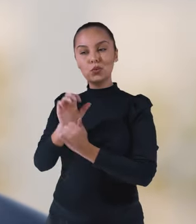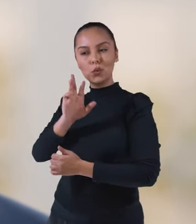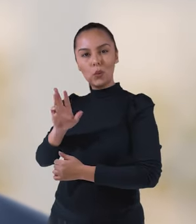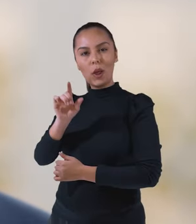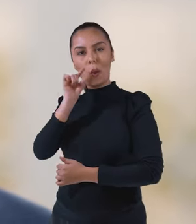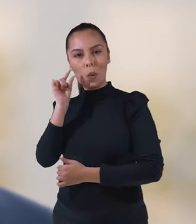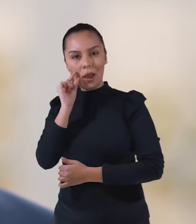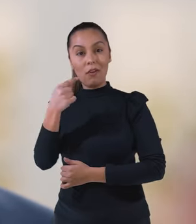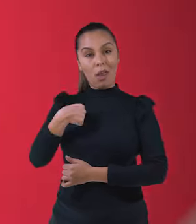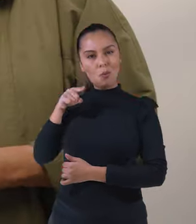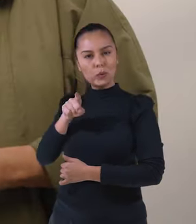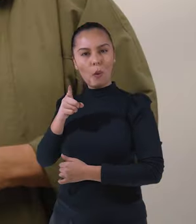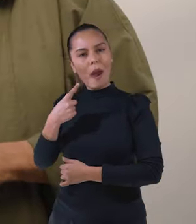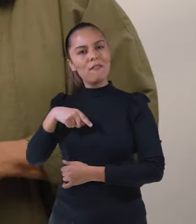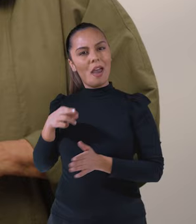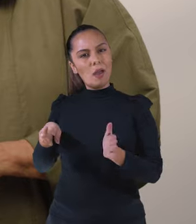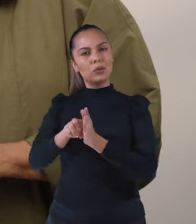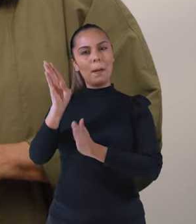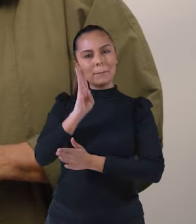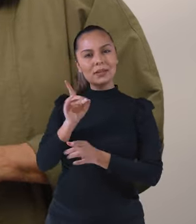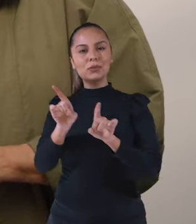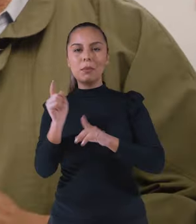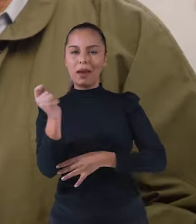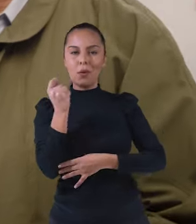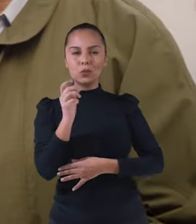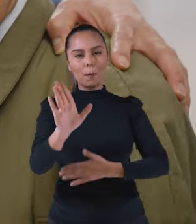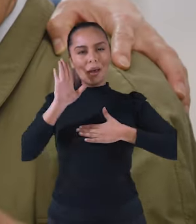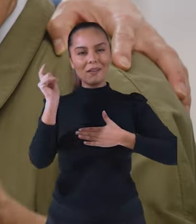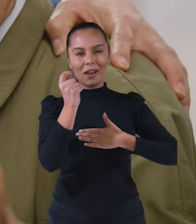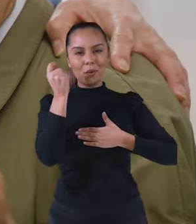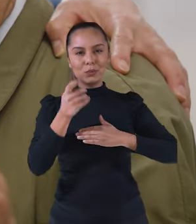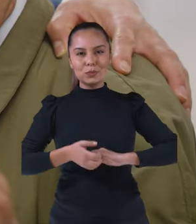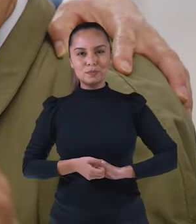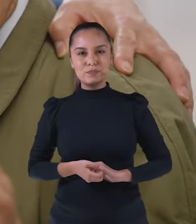Lula, Olívio, eu e tu, vamos reconstruir o Brasil e o Rio Grande. É a palavra de Gaúcho. É